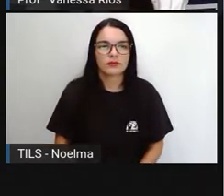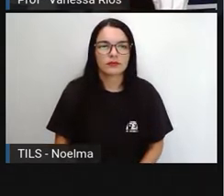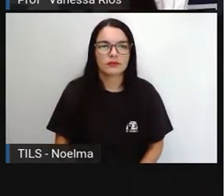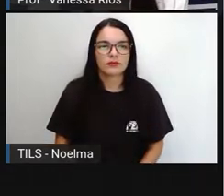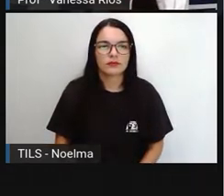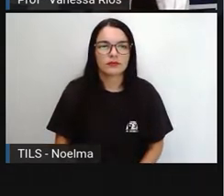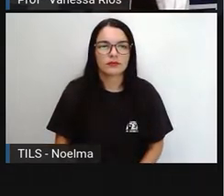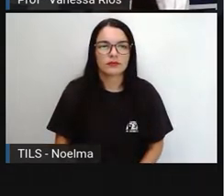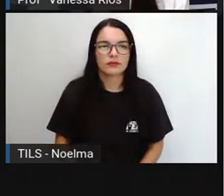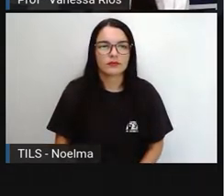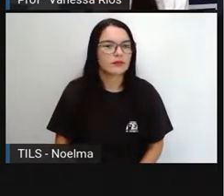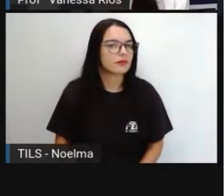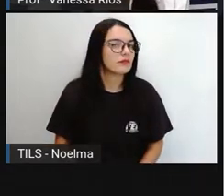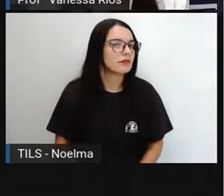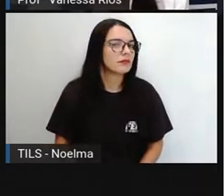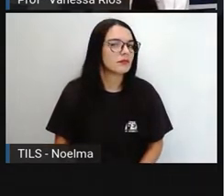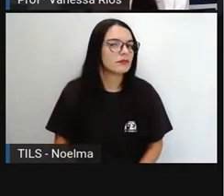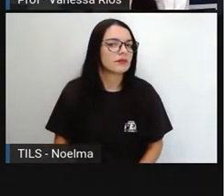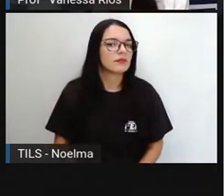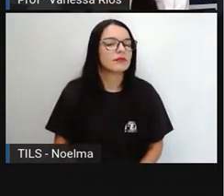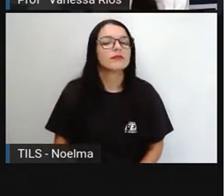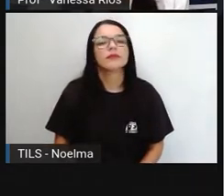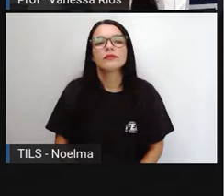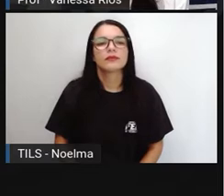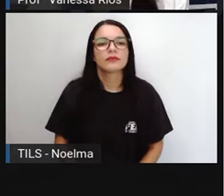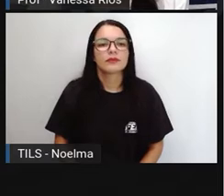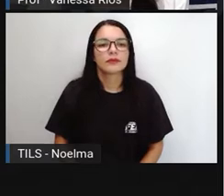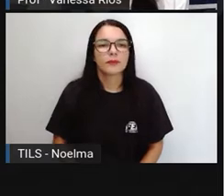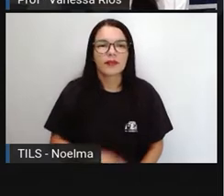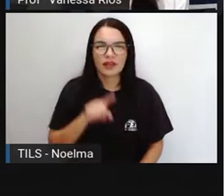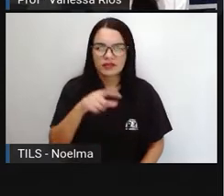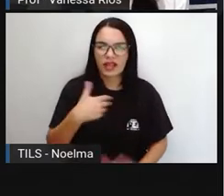produzido por essa música. Olha só.